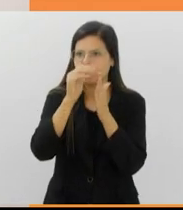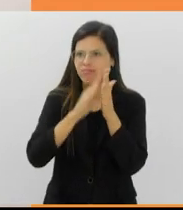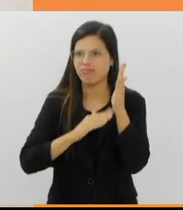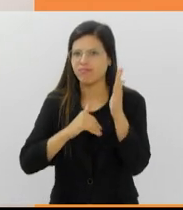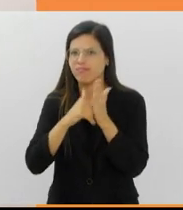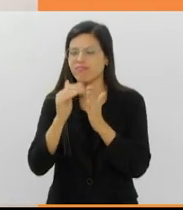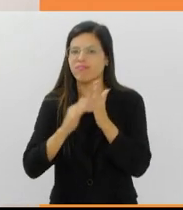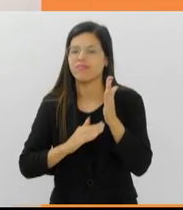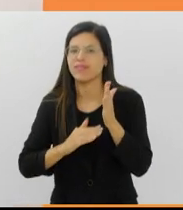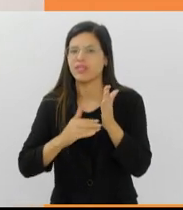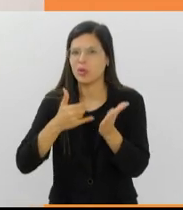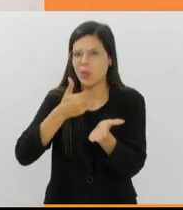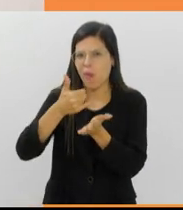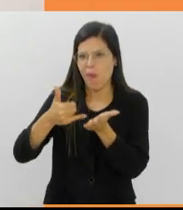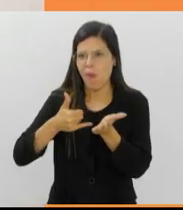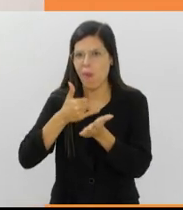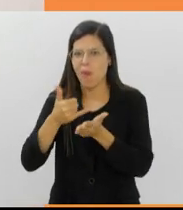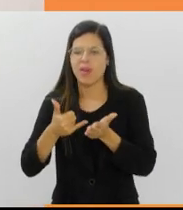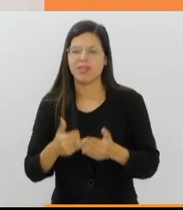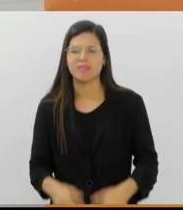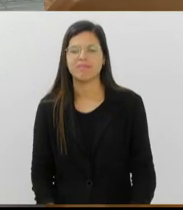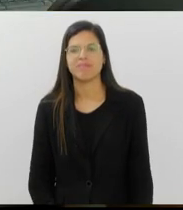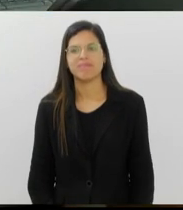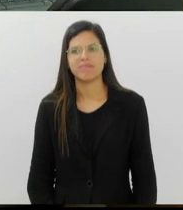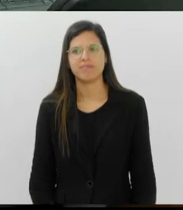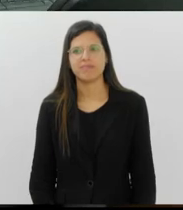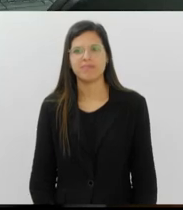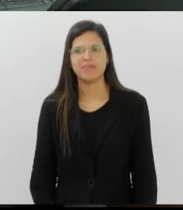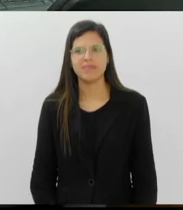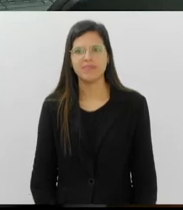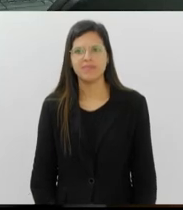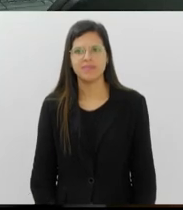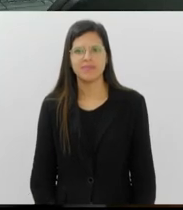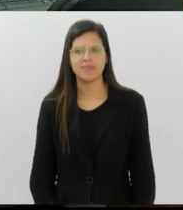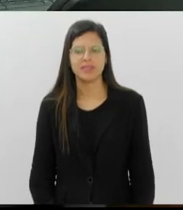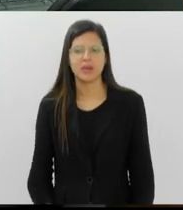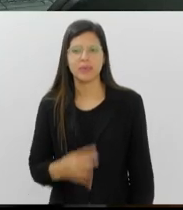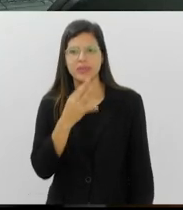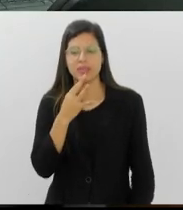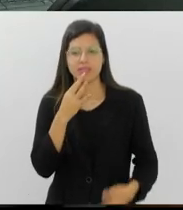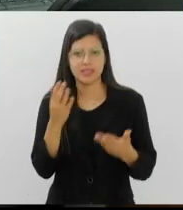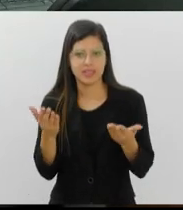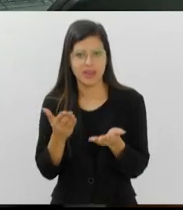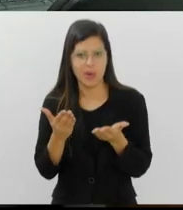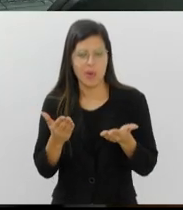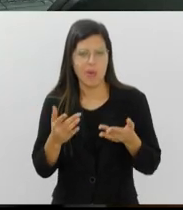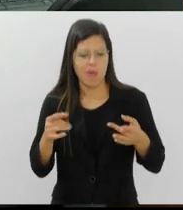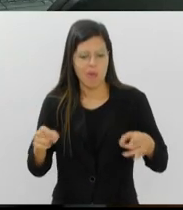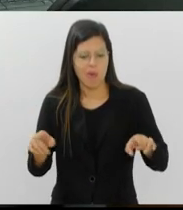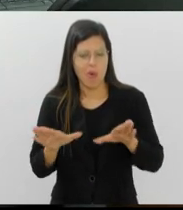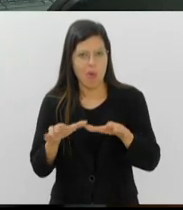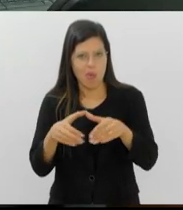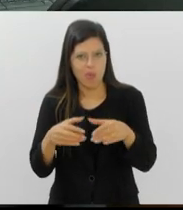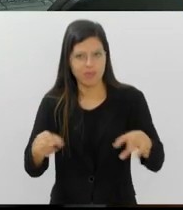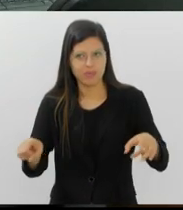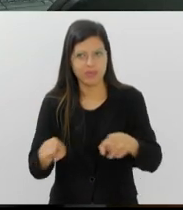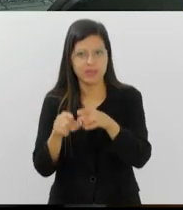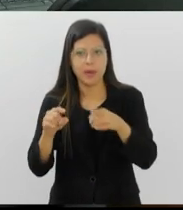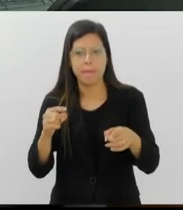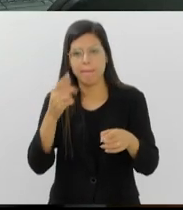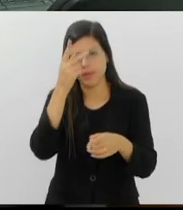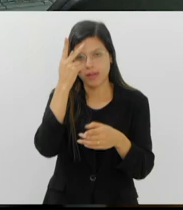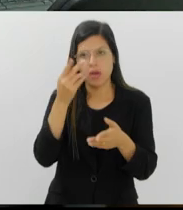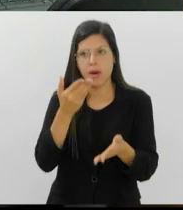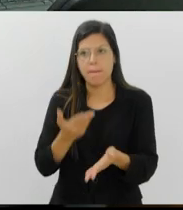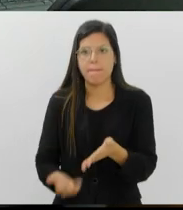com curadoria de Wanda Klabin. Você vai conhecer agora um coral diferente de pessoas que perderam a capacidade